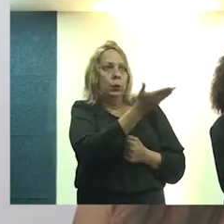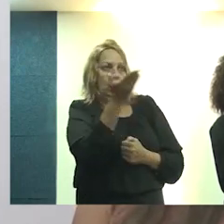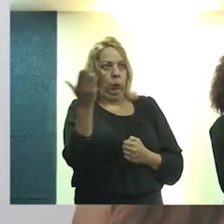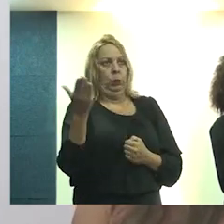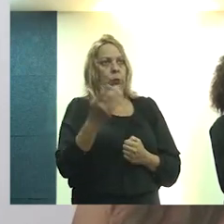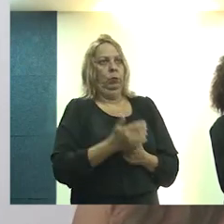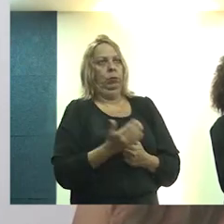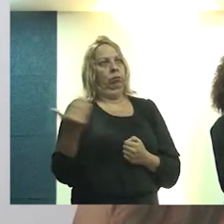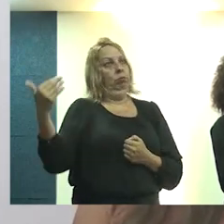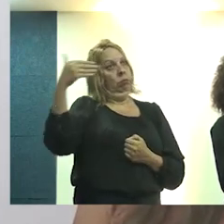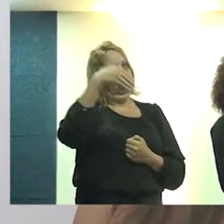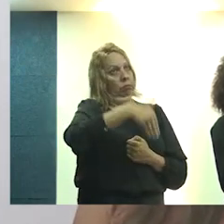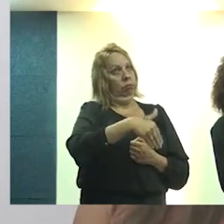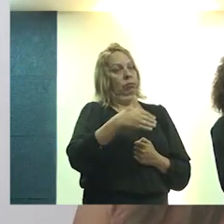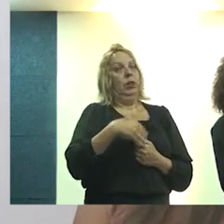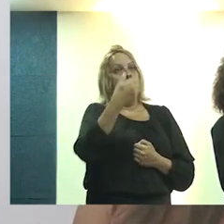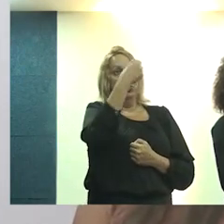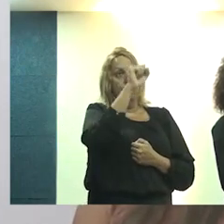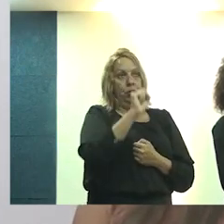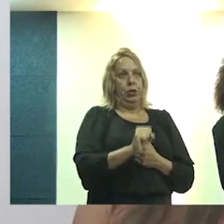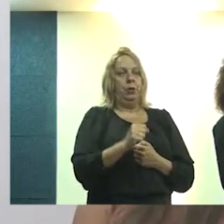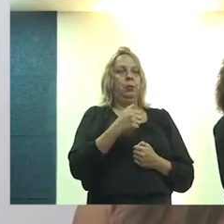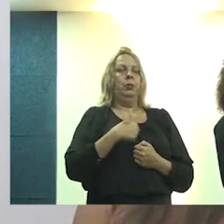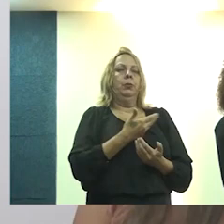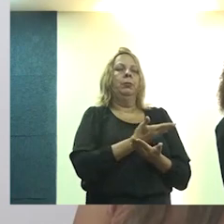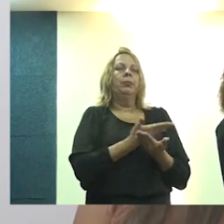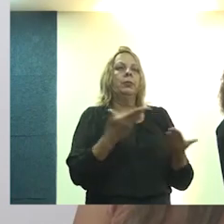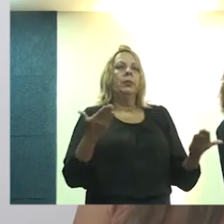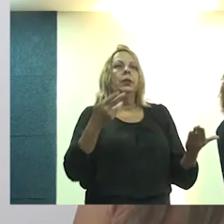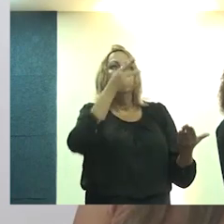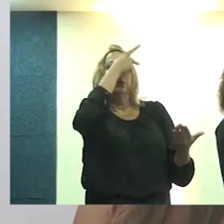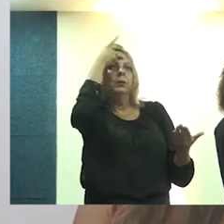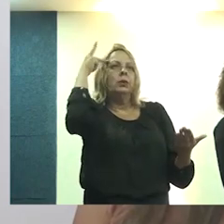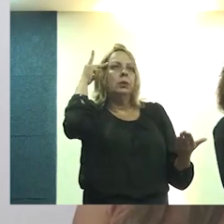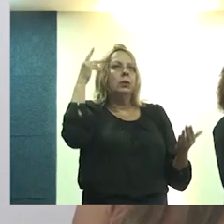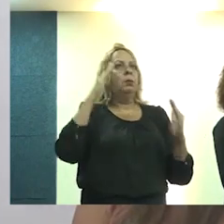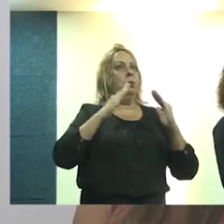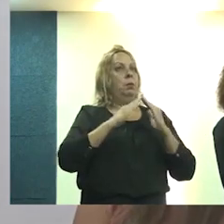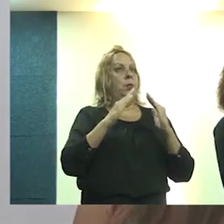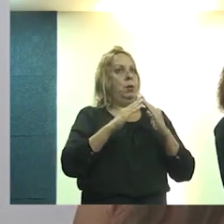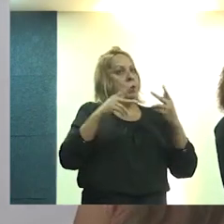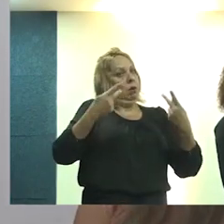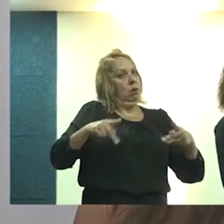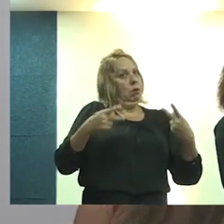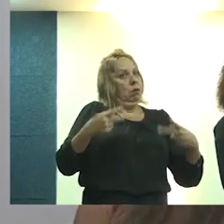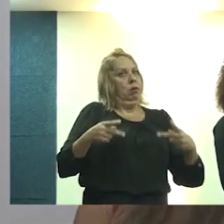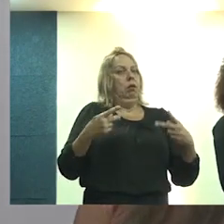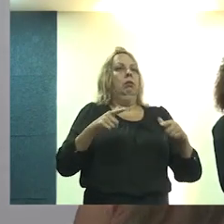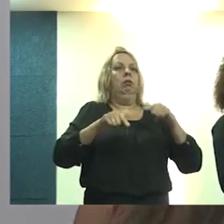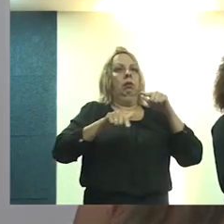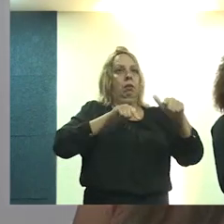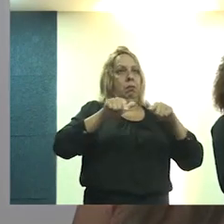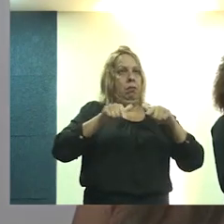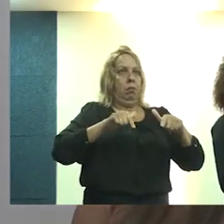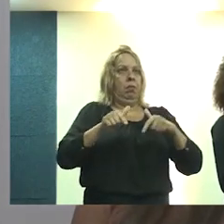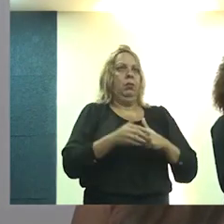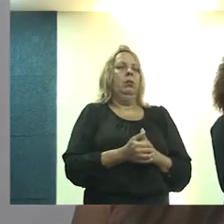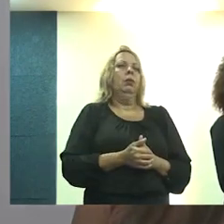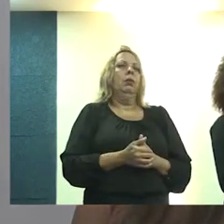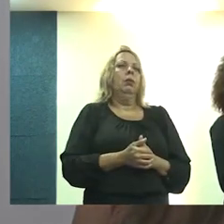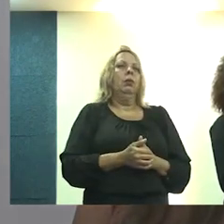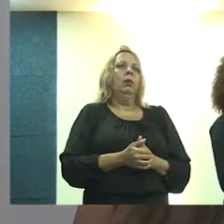a todos que vieram a Sergipe, aos colegas que aqui moram, residem, trabalham,